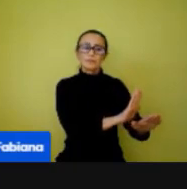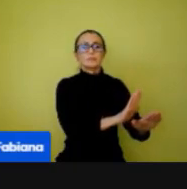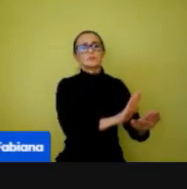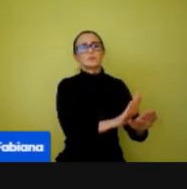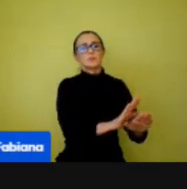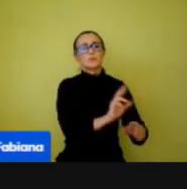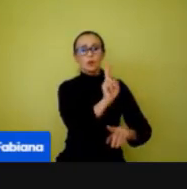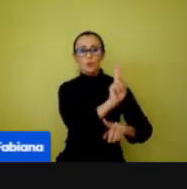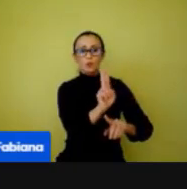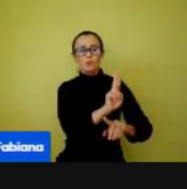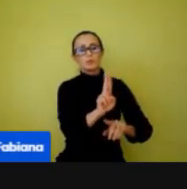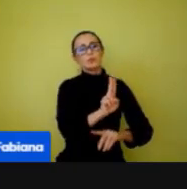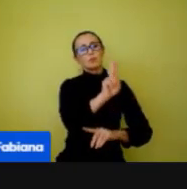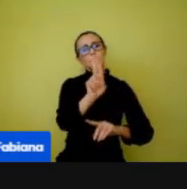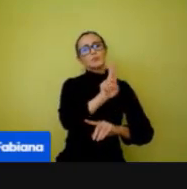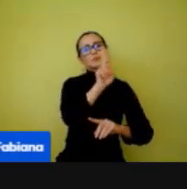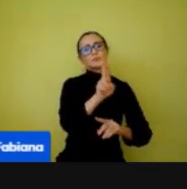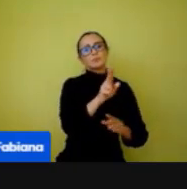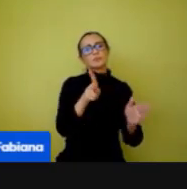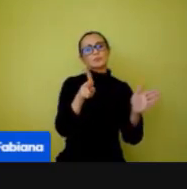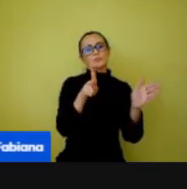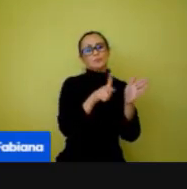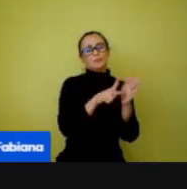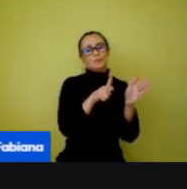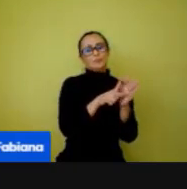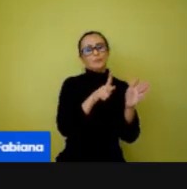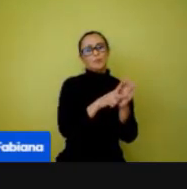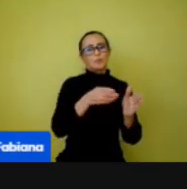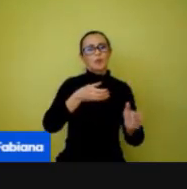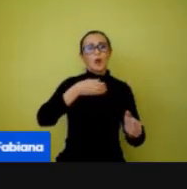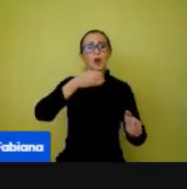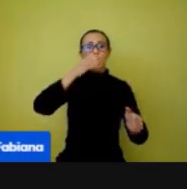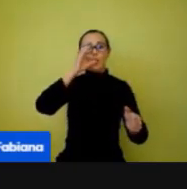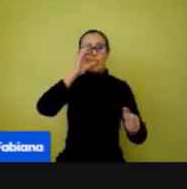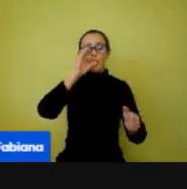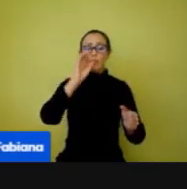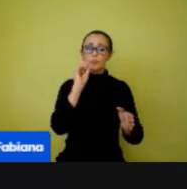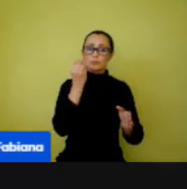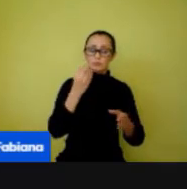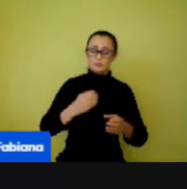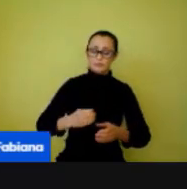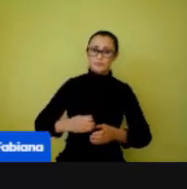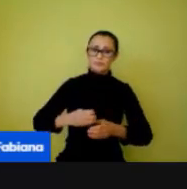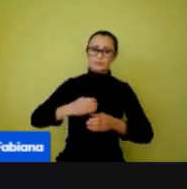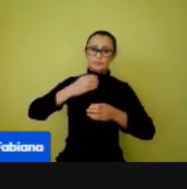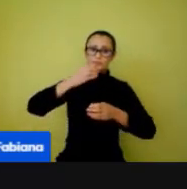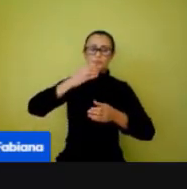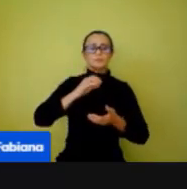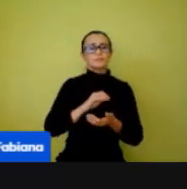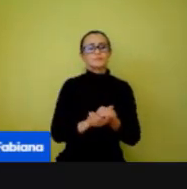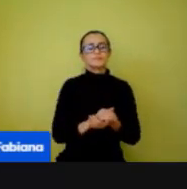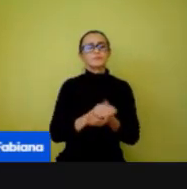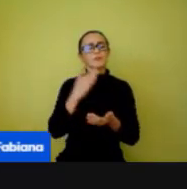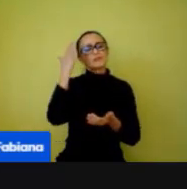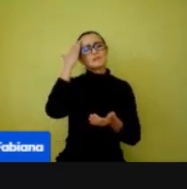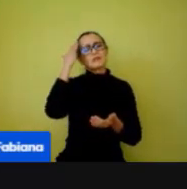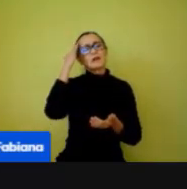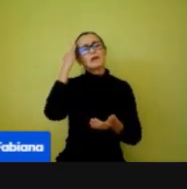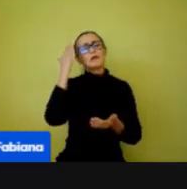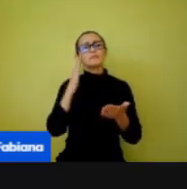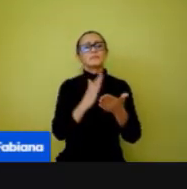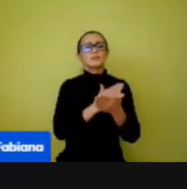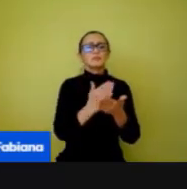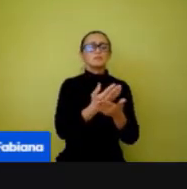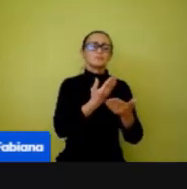fazer uso da própria garrafa. A gente sabe que vai ter criança que vai trocar uma com a outra, que vai querer emprestar o